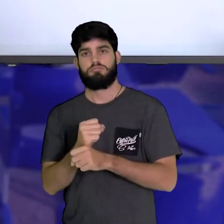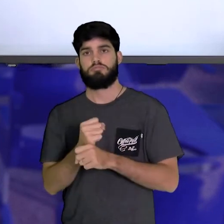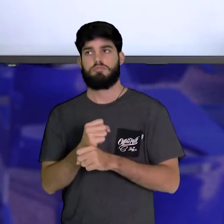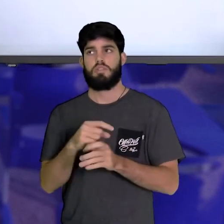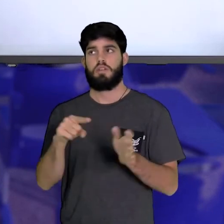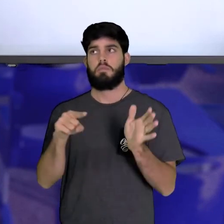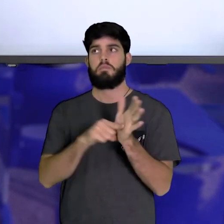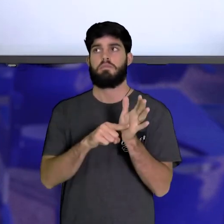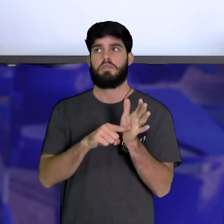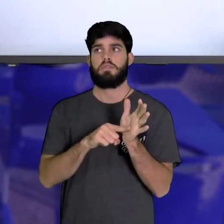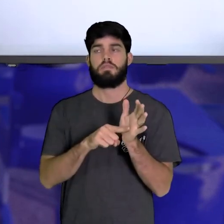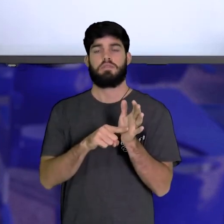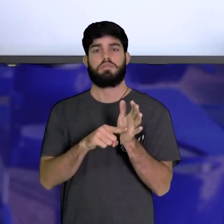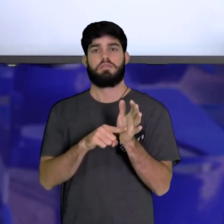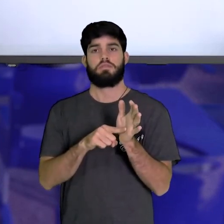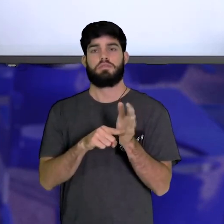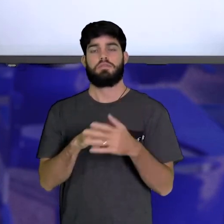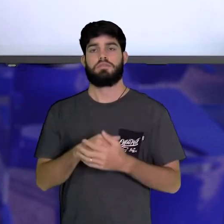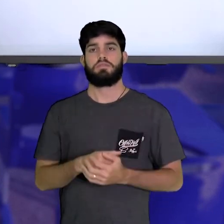menos menos